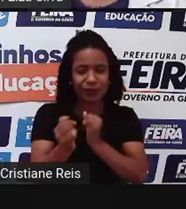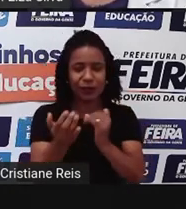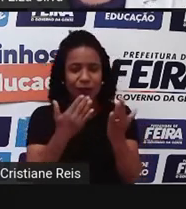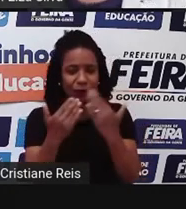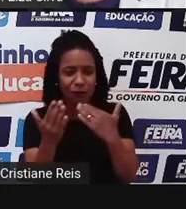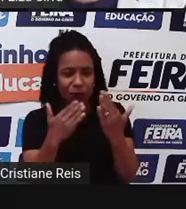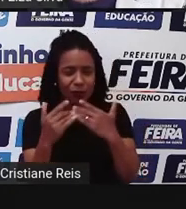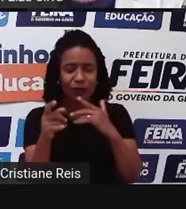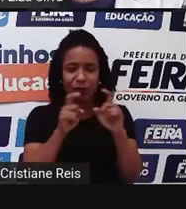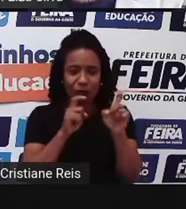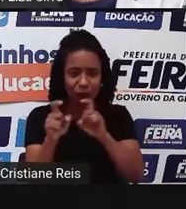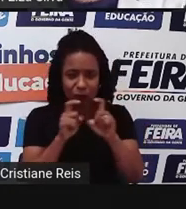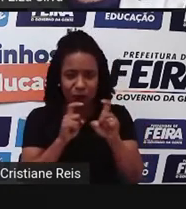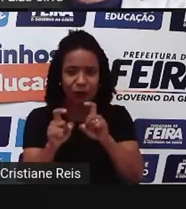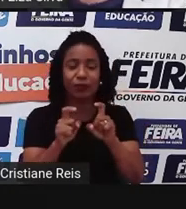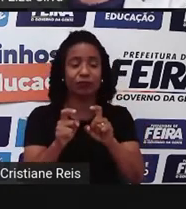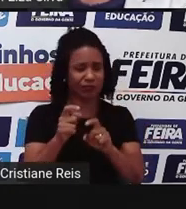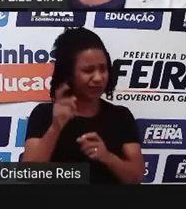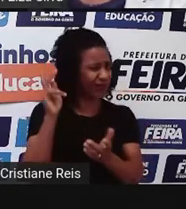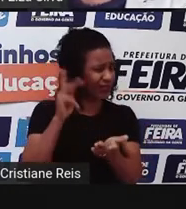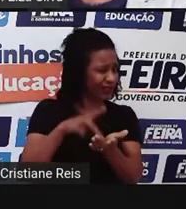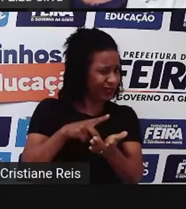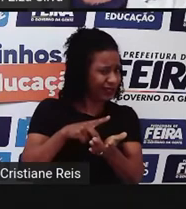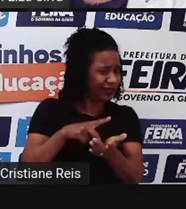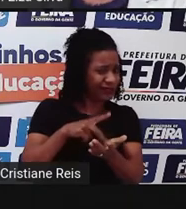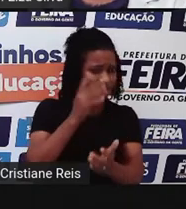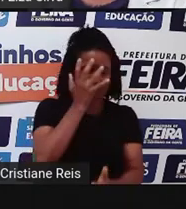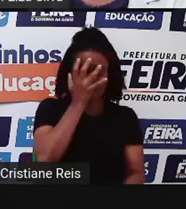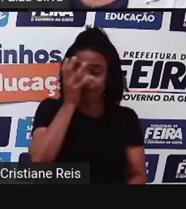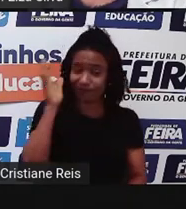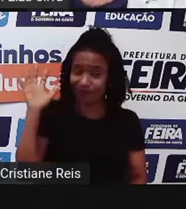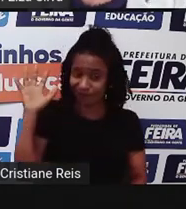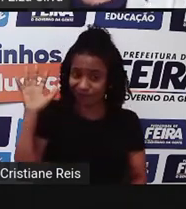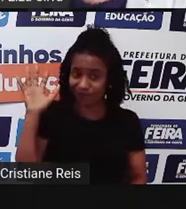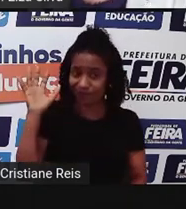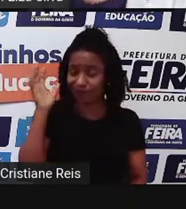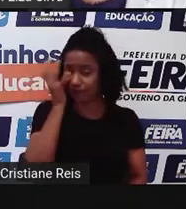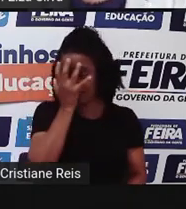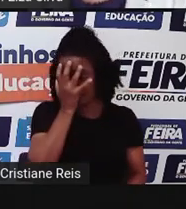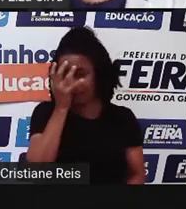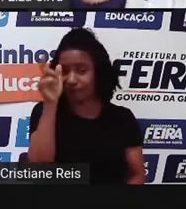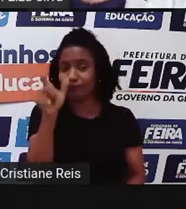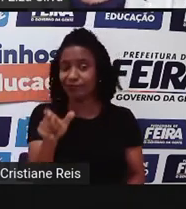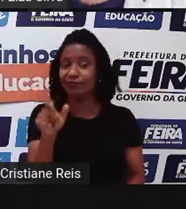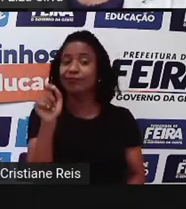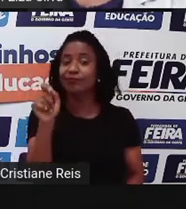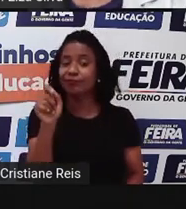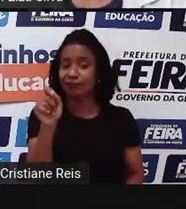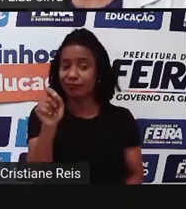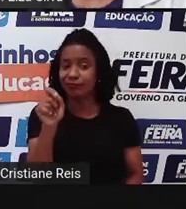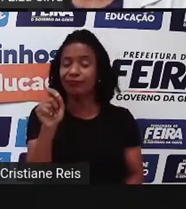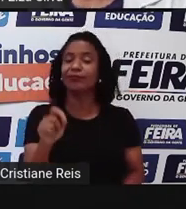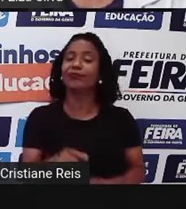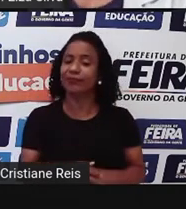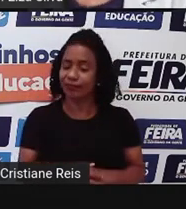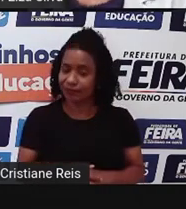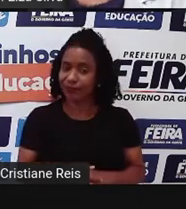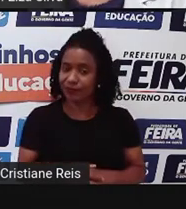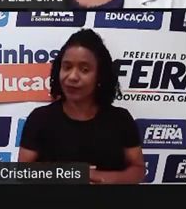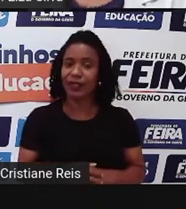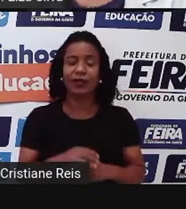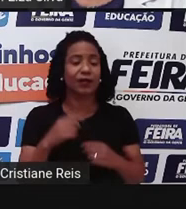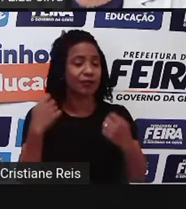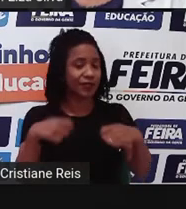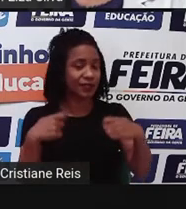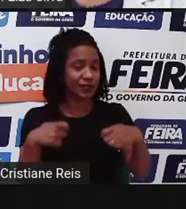pessoas com quem você se conecta são realmente o que elas dizem. As perguntas são nossas amigas, não é verdade? Ao